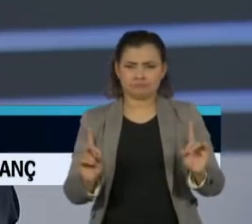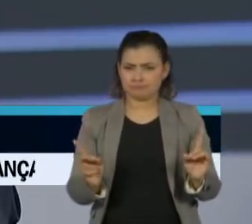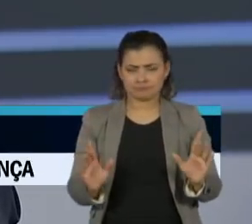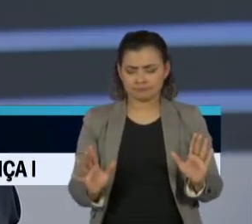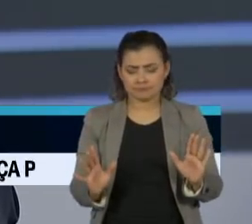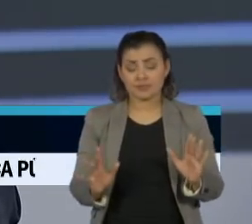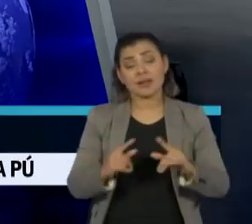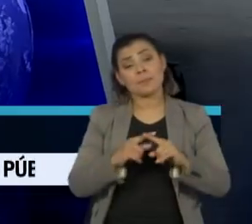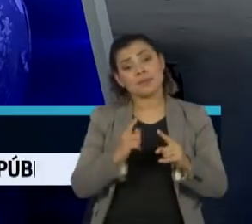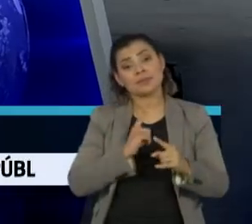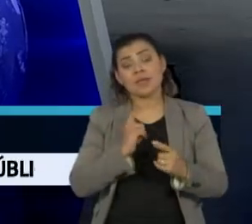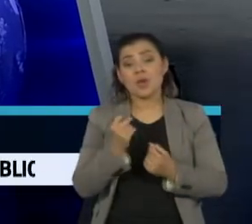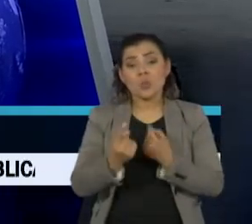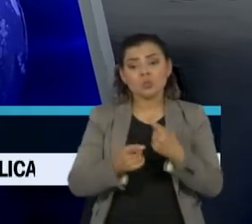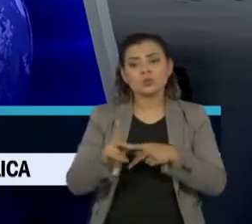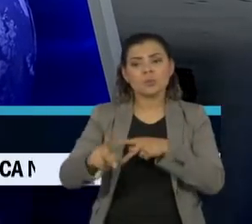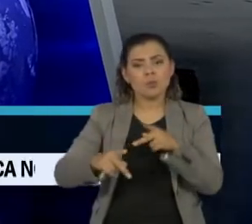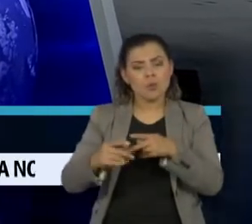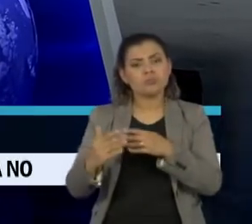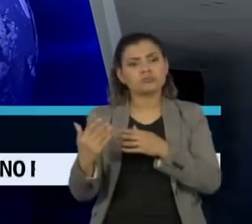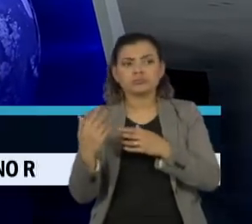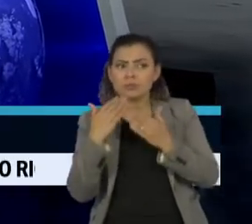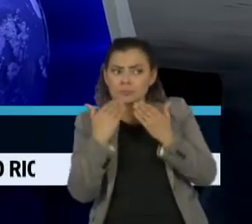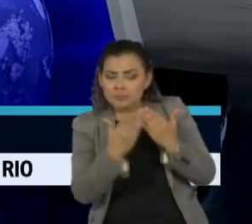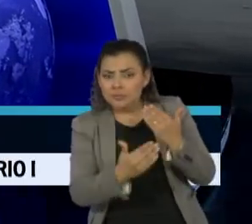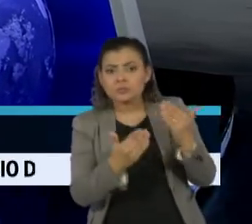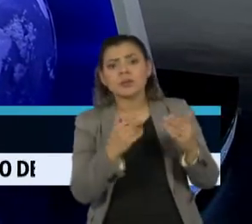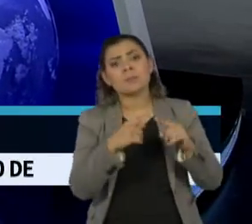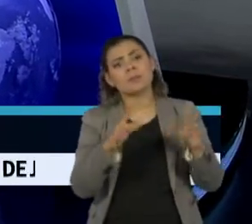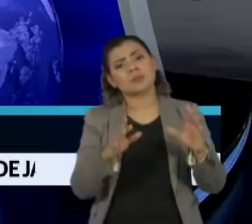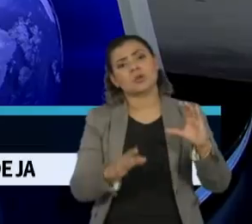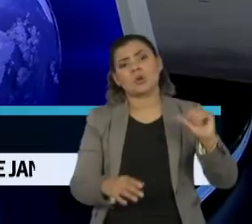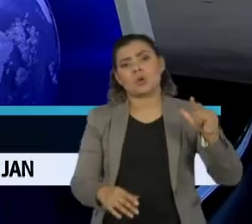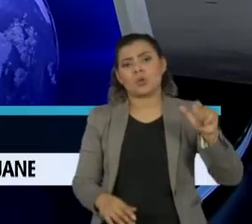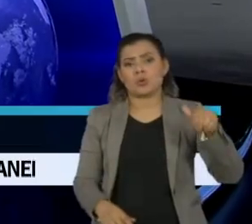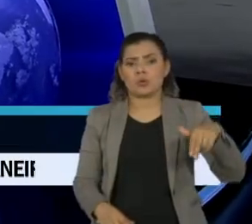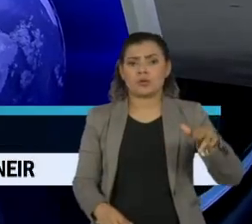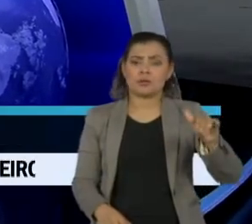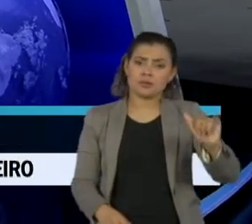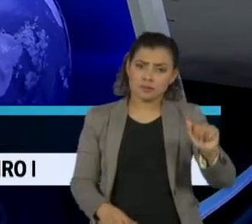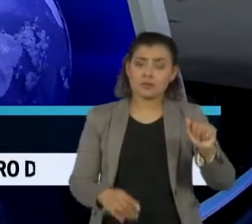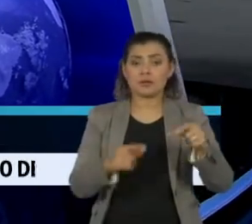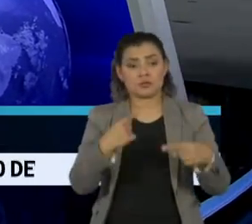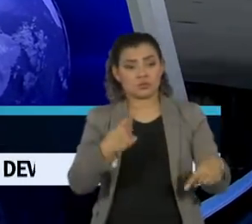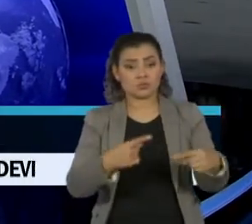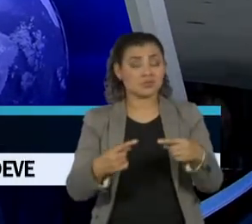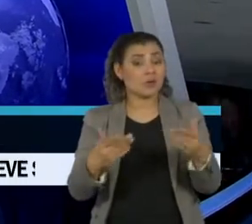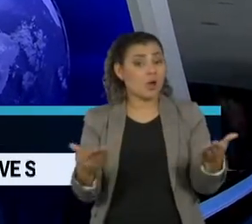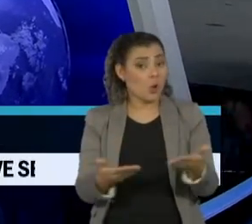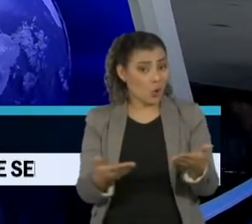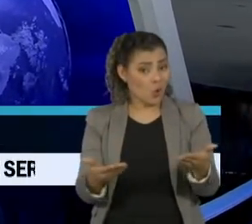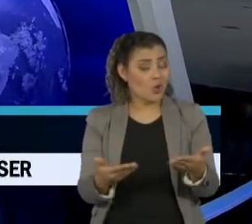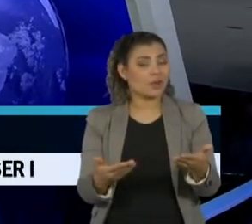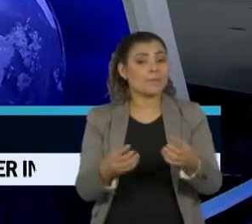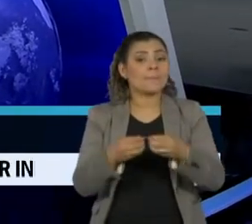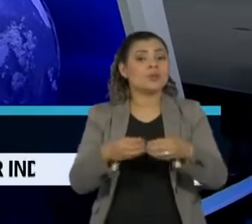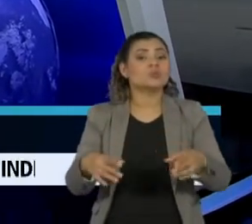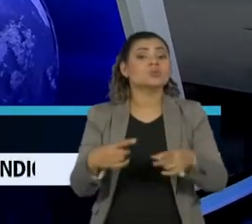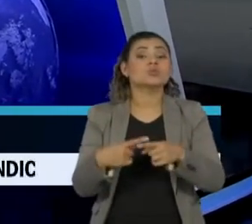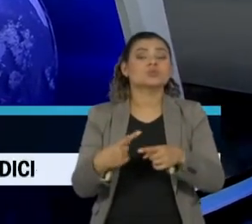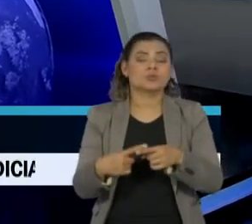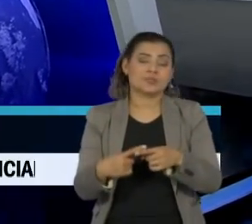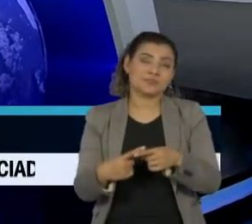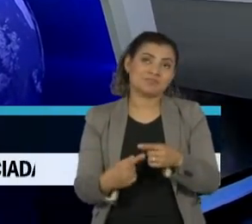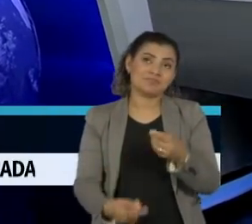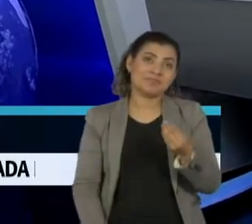de clamor popular, sem dúvida, porque a cloroquina aí, a discussão da cloroquina está prejudicada, porque ela adquire